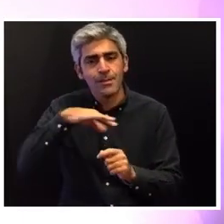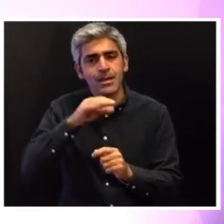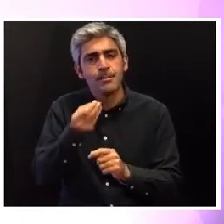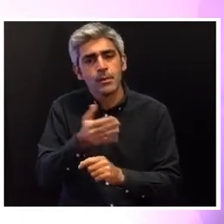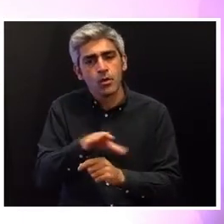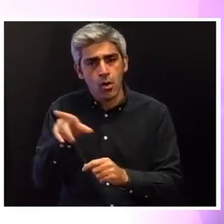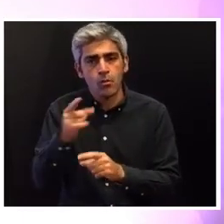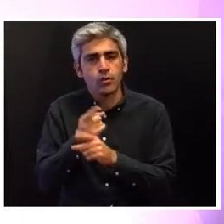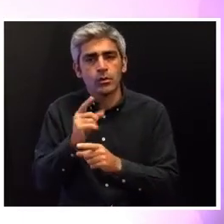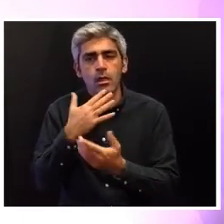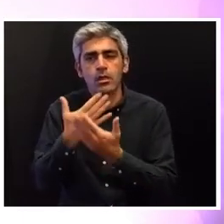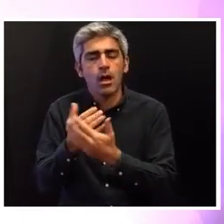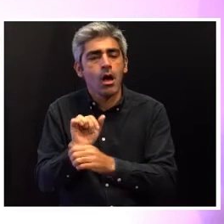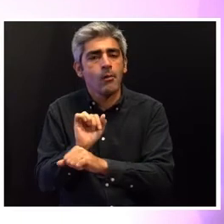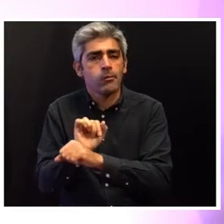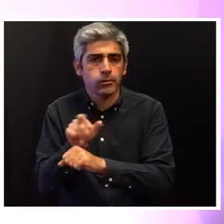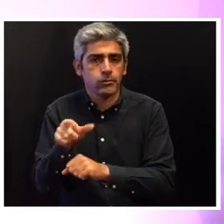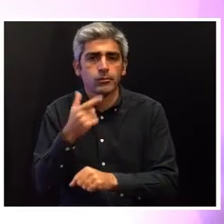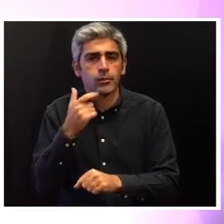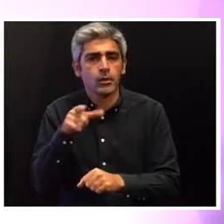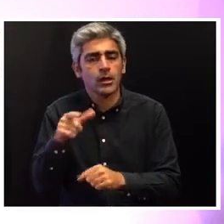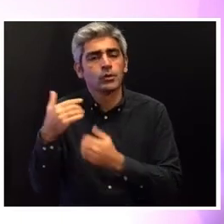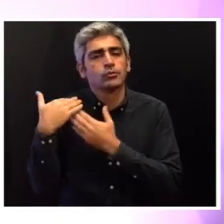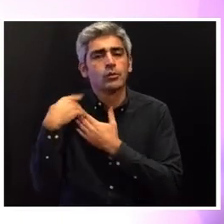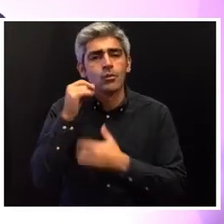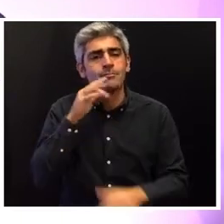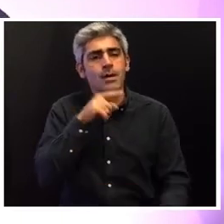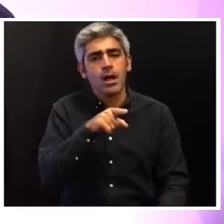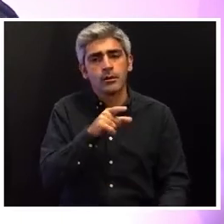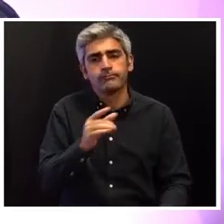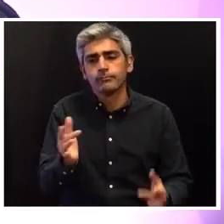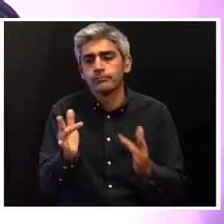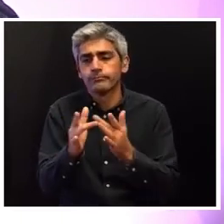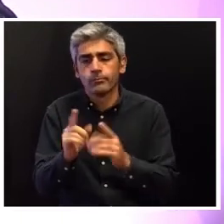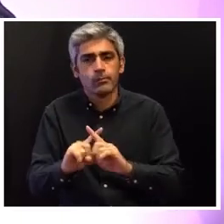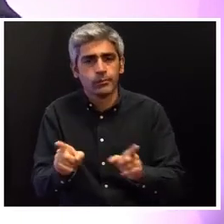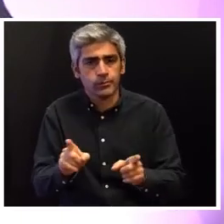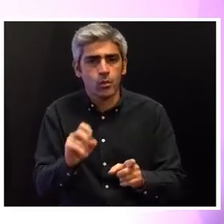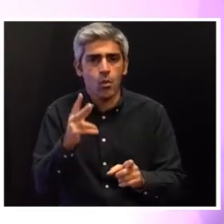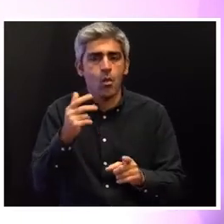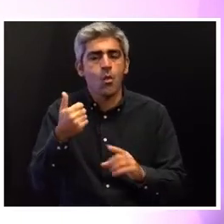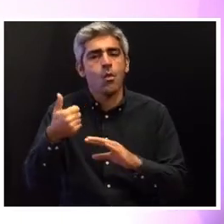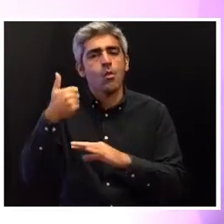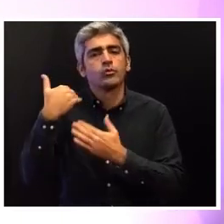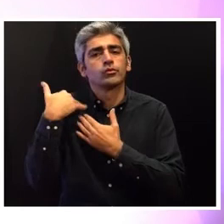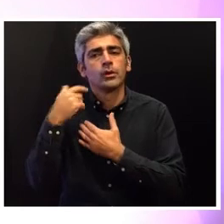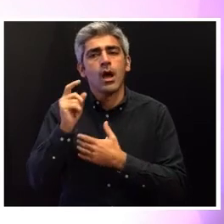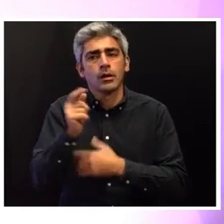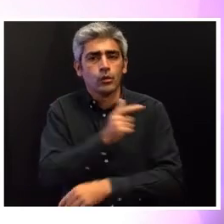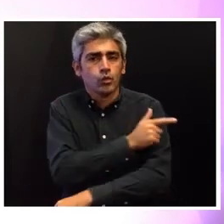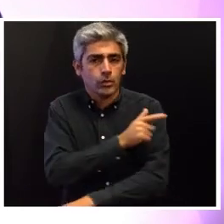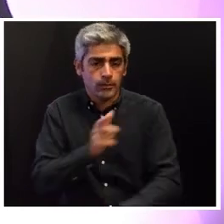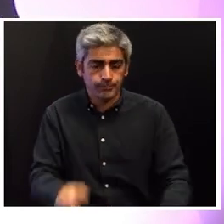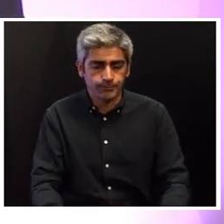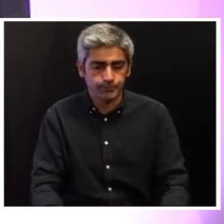restringir o exercício das responsabilidades parentais ou da tutela. Como ocorre a